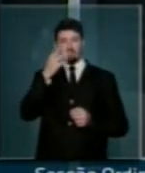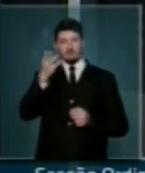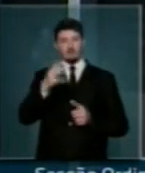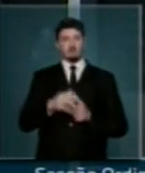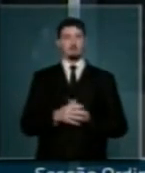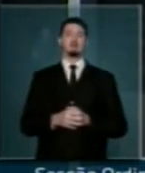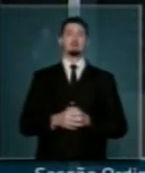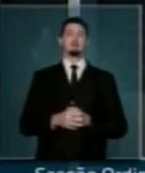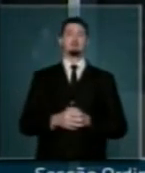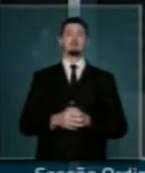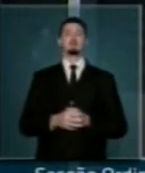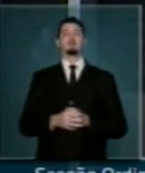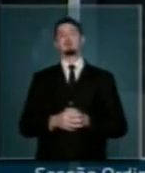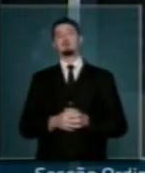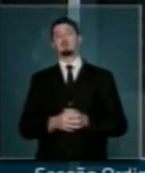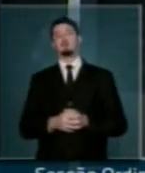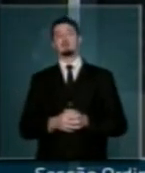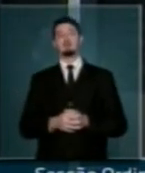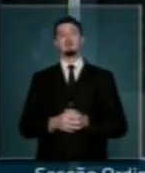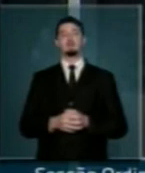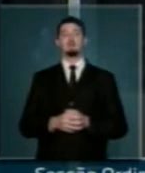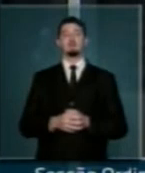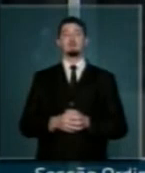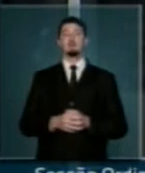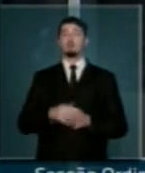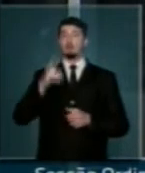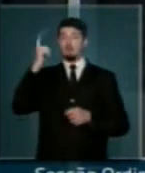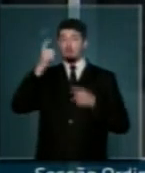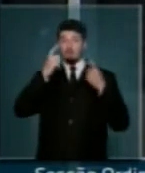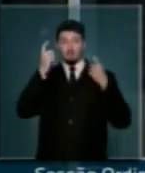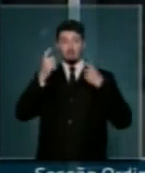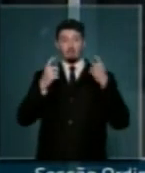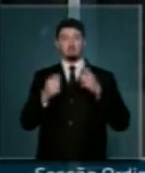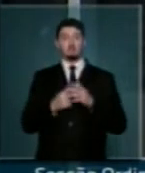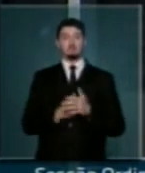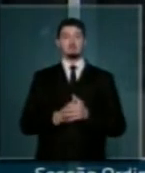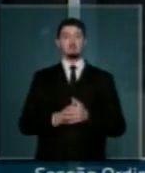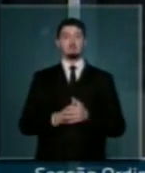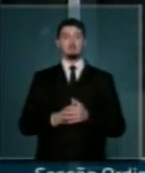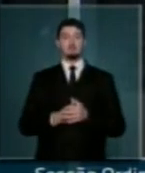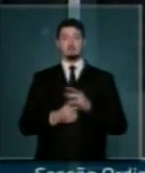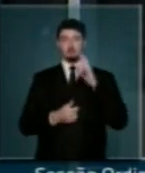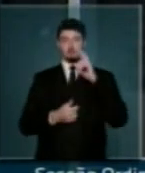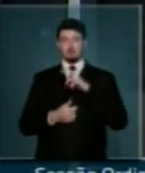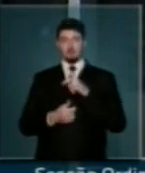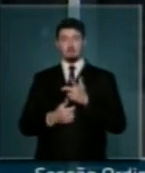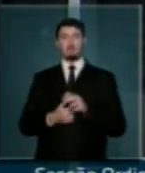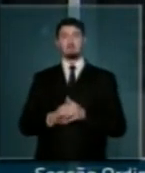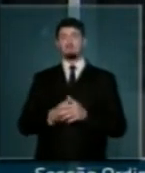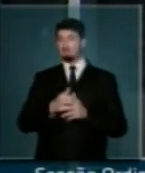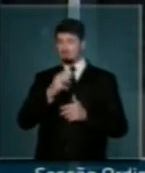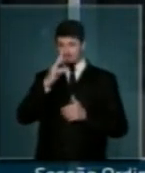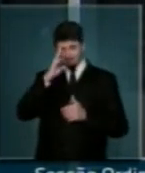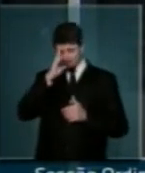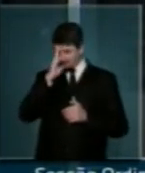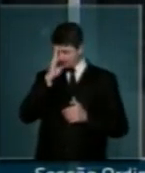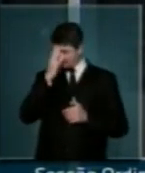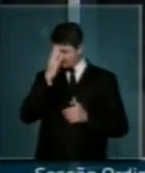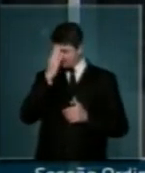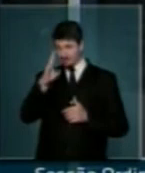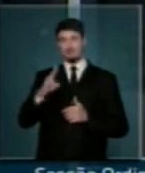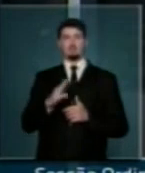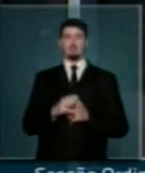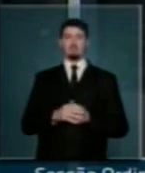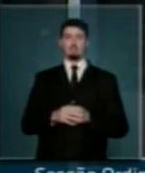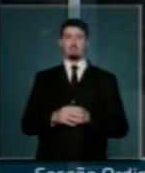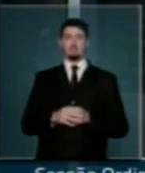de vossa excelência, a preocupação de vossa excelência, principalmente nesses dois